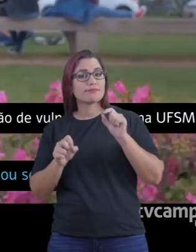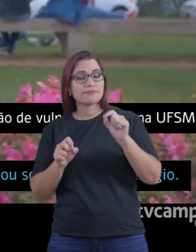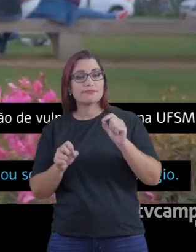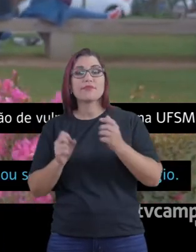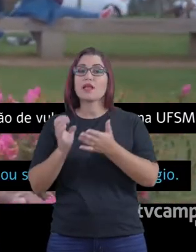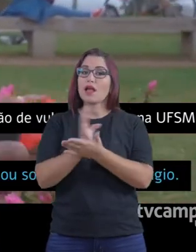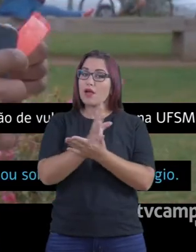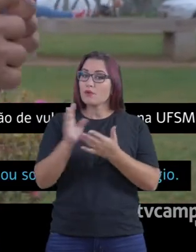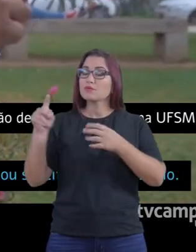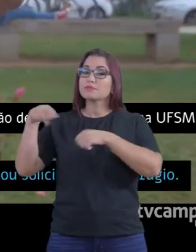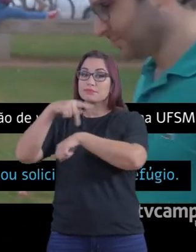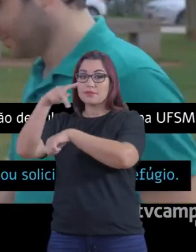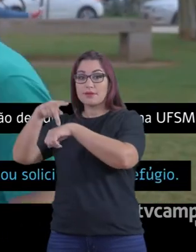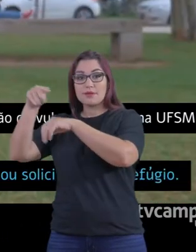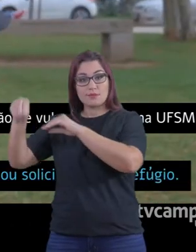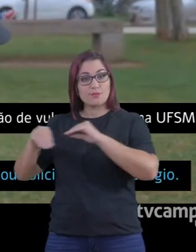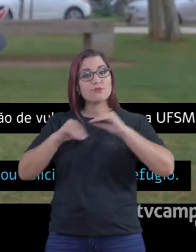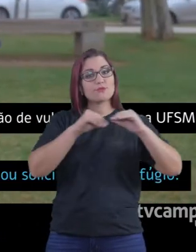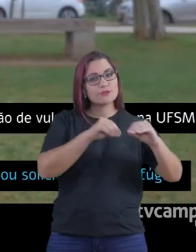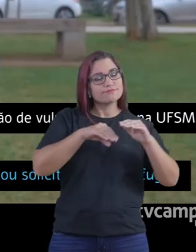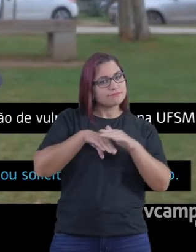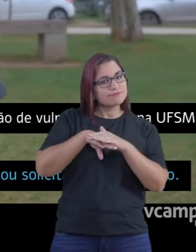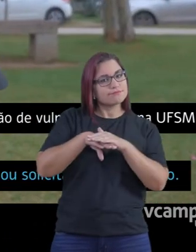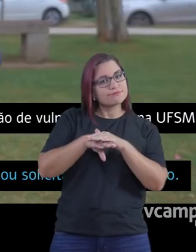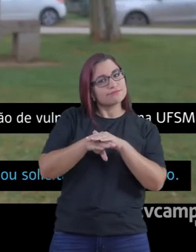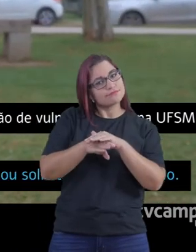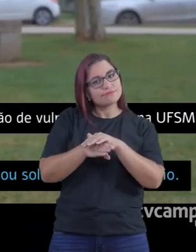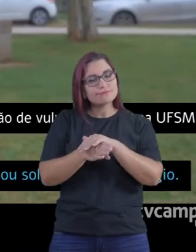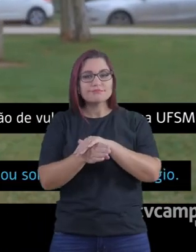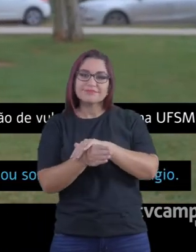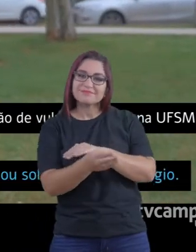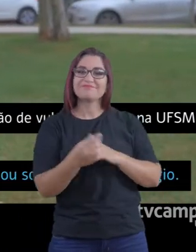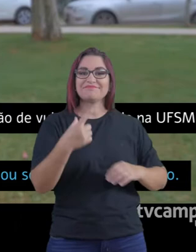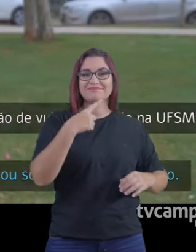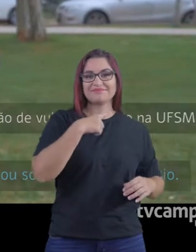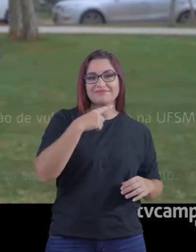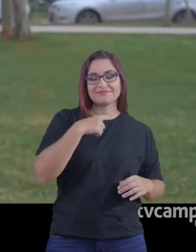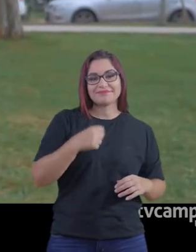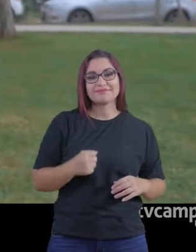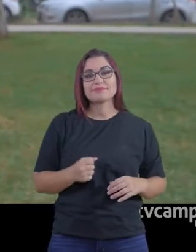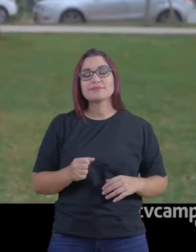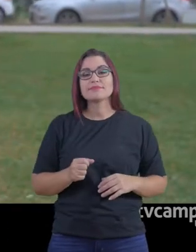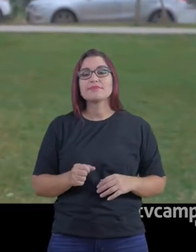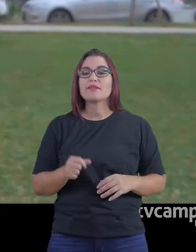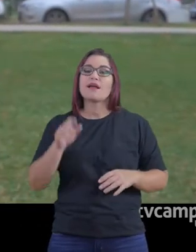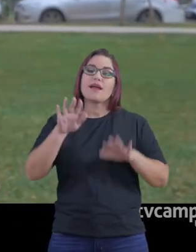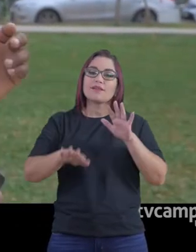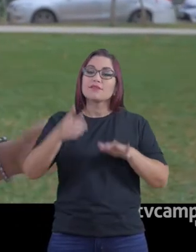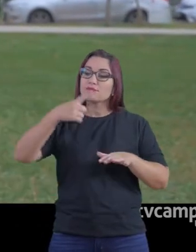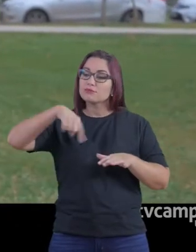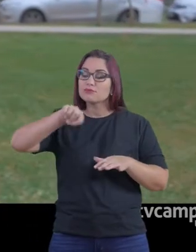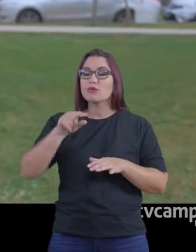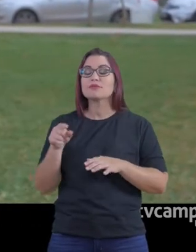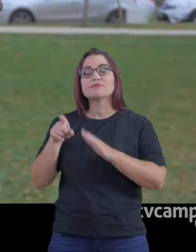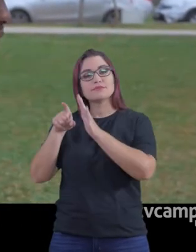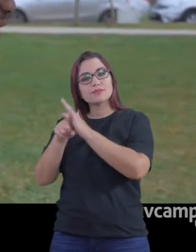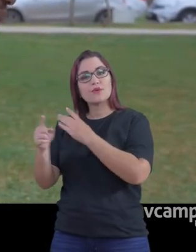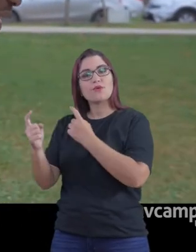Aqui na universidade, o a gente percebe é que eles ainda estão em fase de adaptação, por mais que, se a gente olhar os dados,